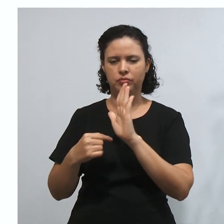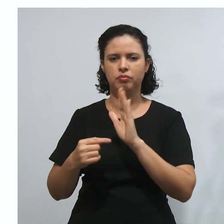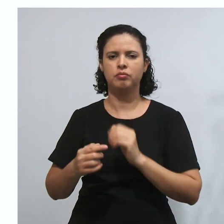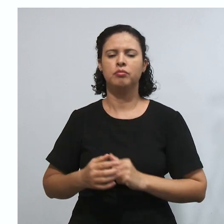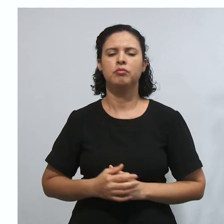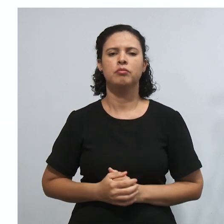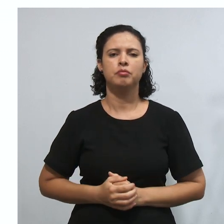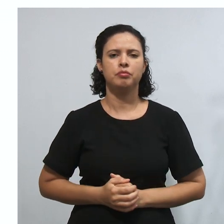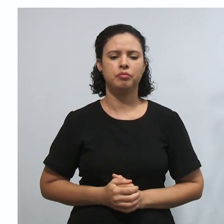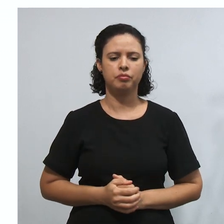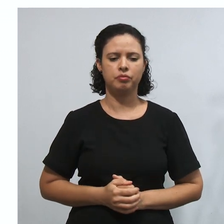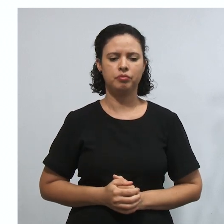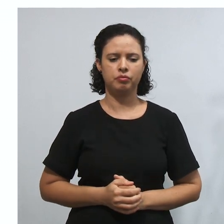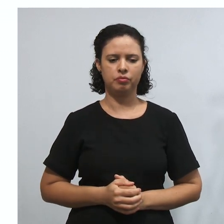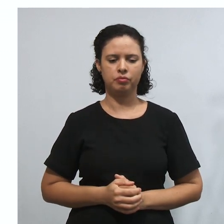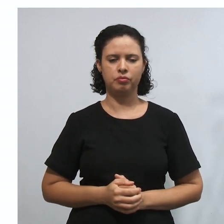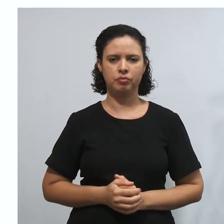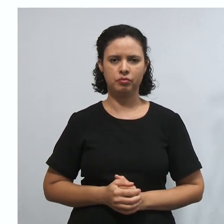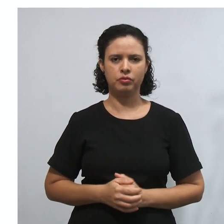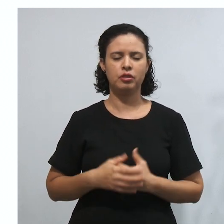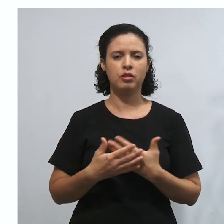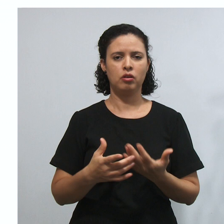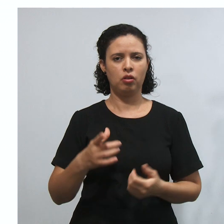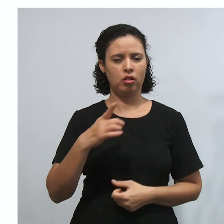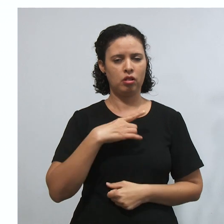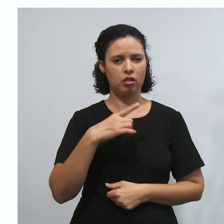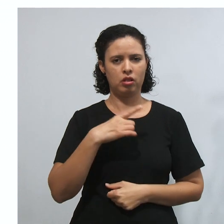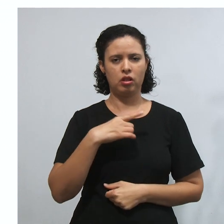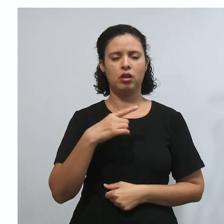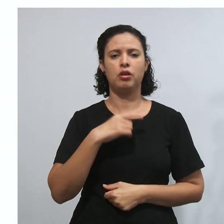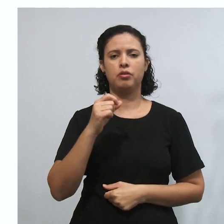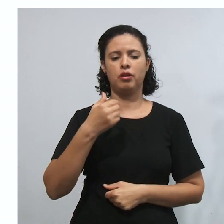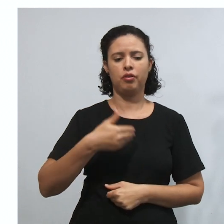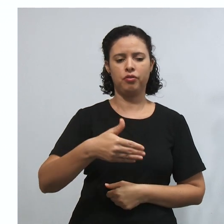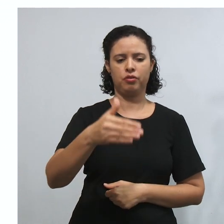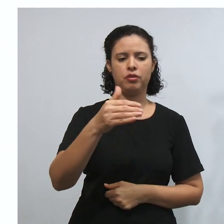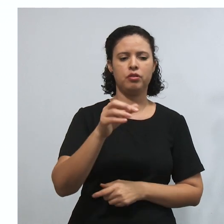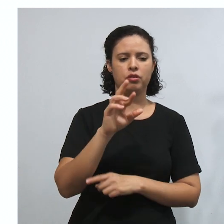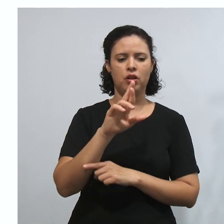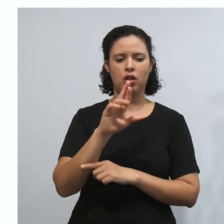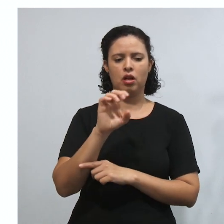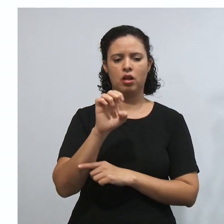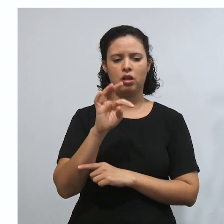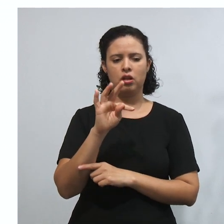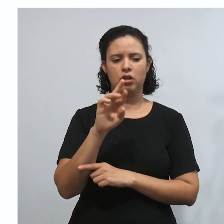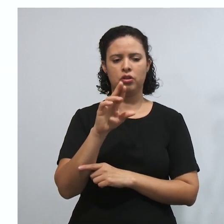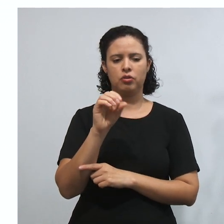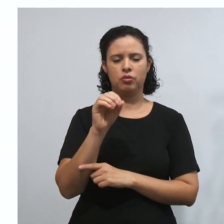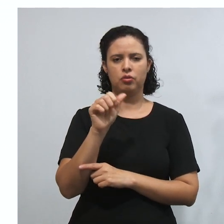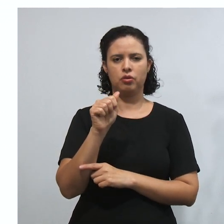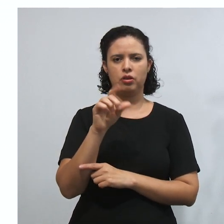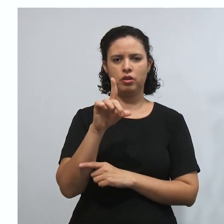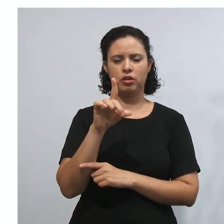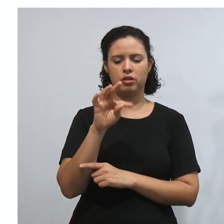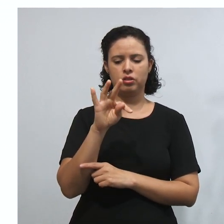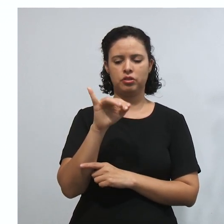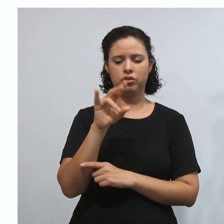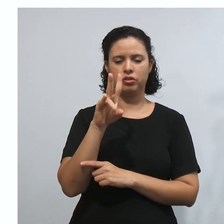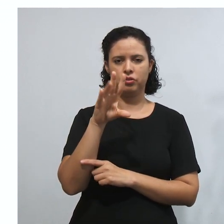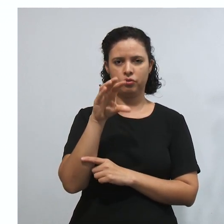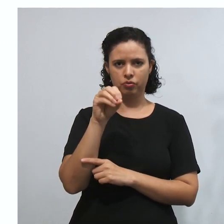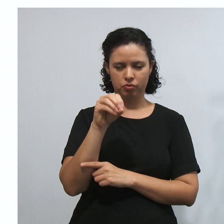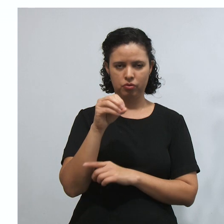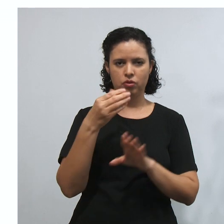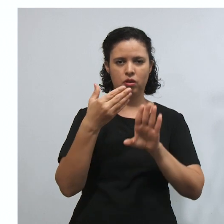não é isso? Então quando a gente fala que tem efeitos retroativos que é ex tunque significa que dali pra trás, né? Todos os